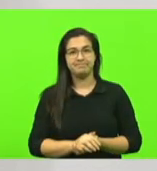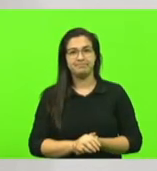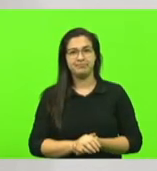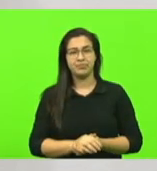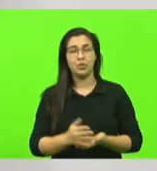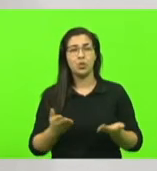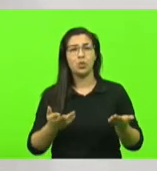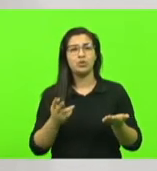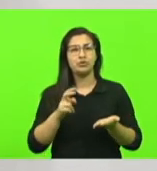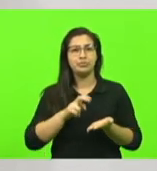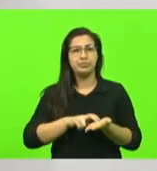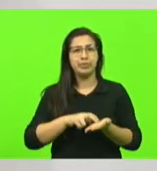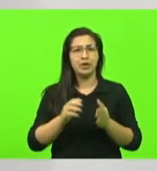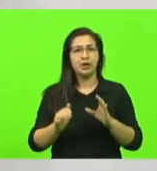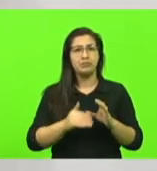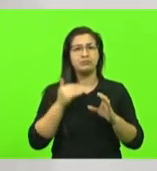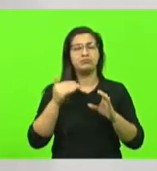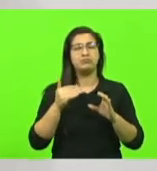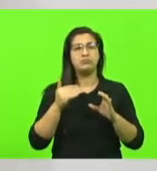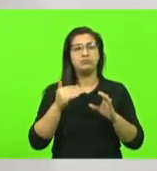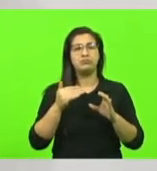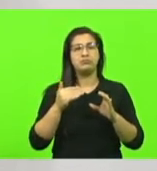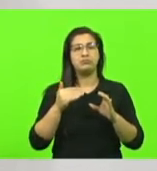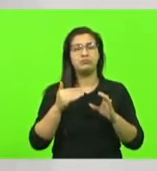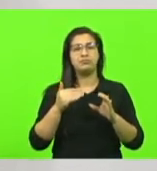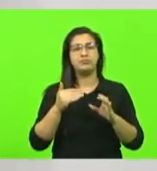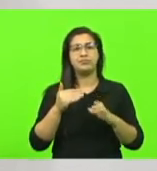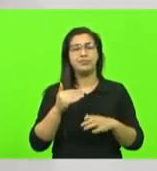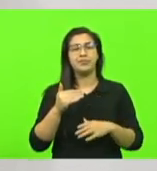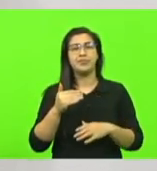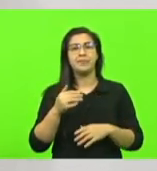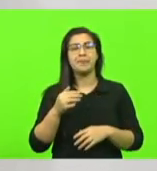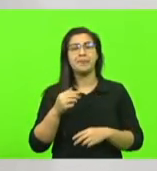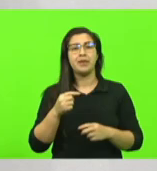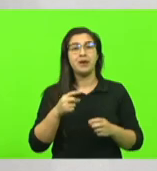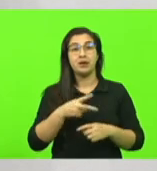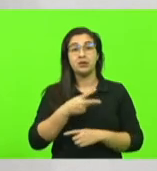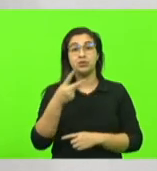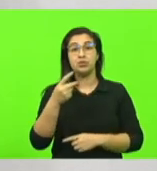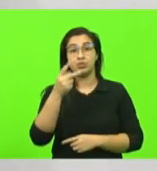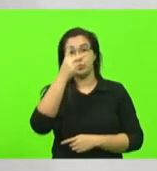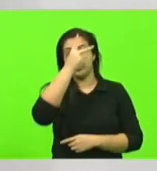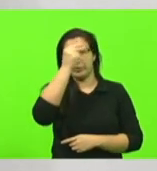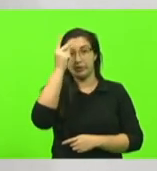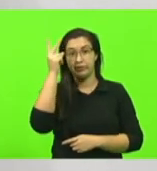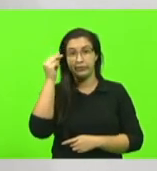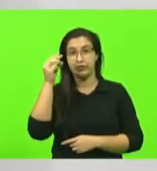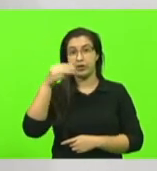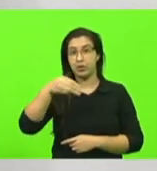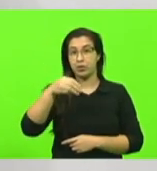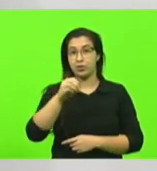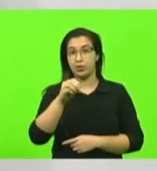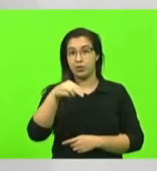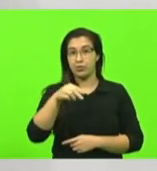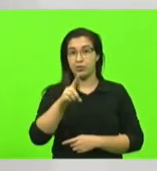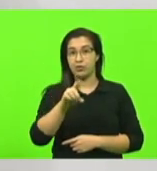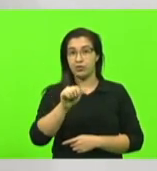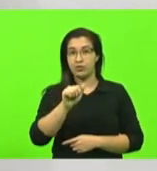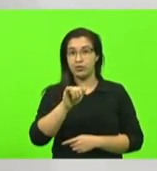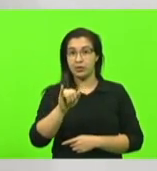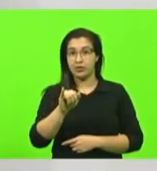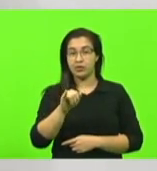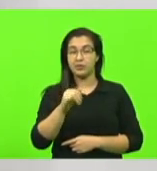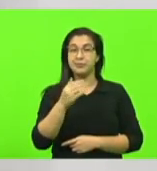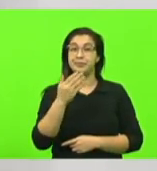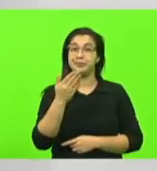pela manhã do vice-prefeito de Mondaí o Alzir Slavieiro